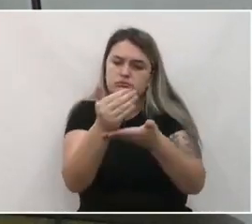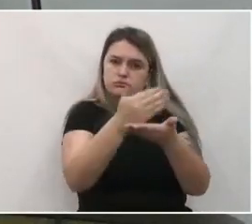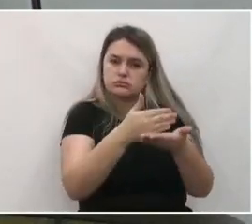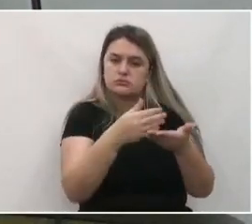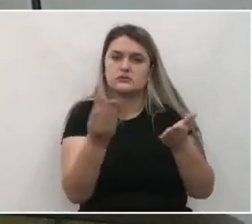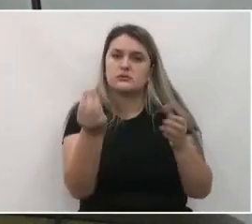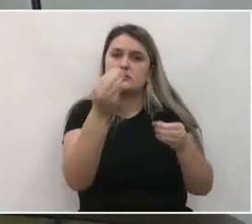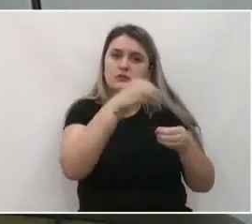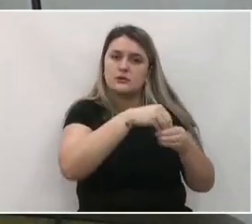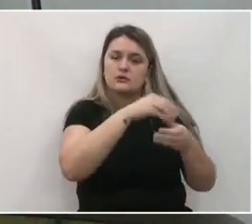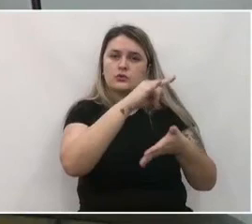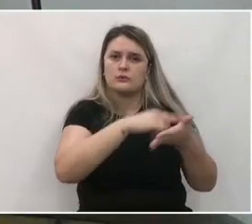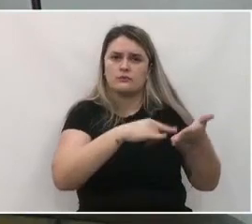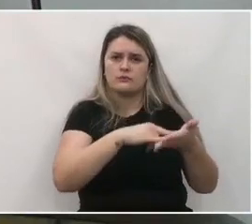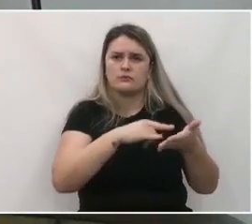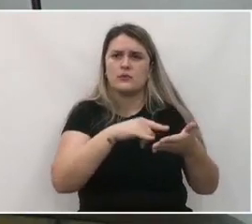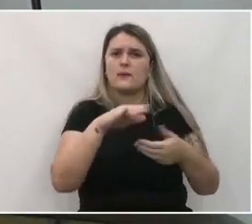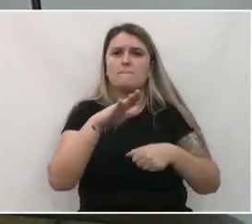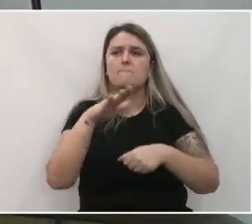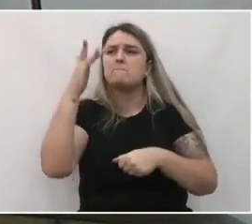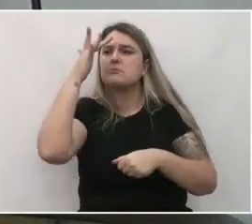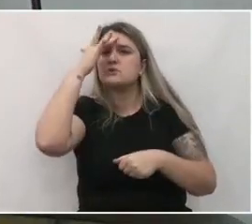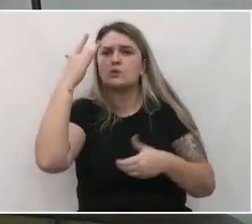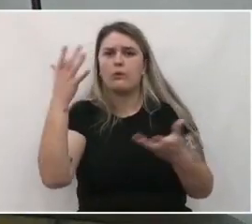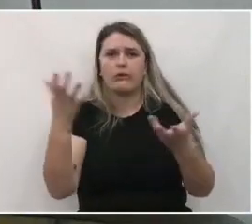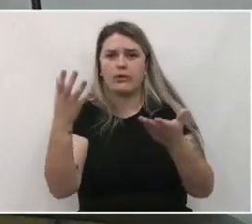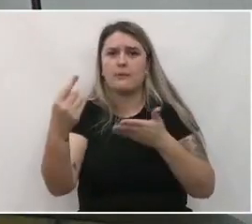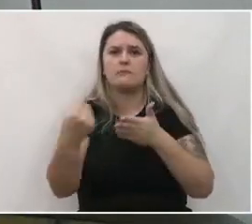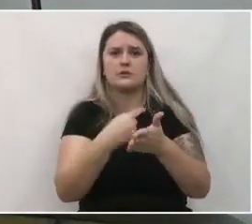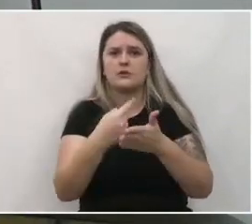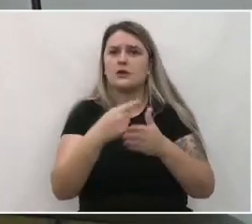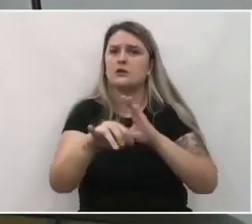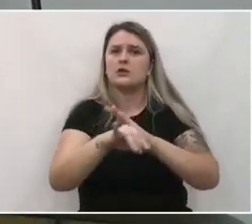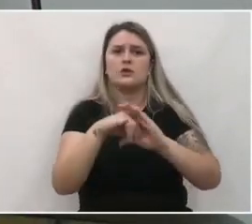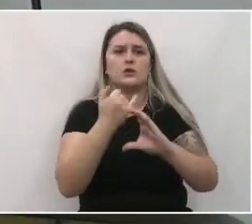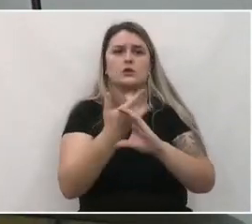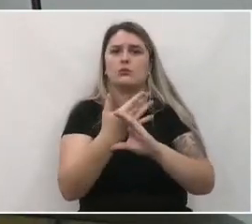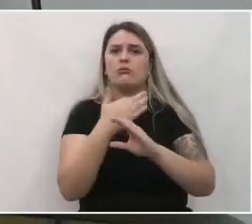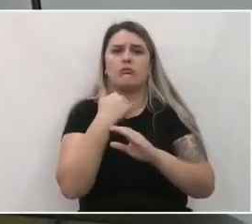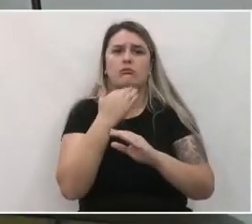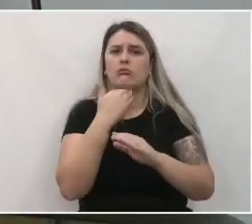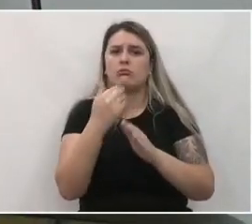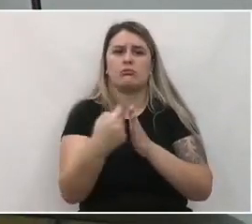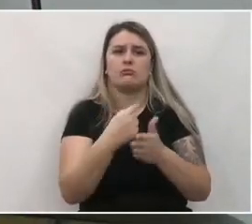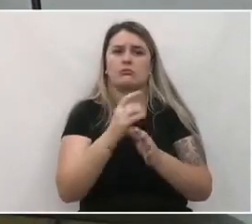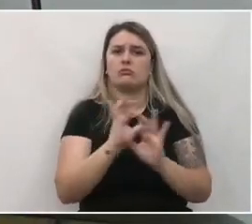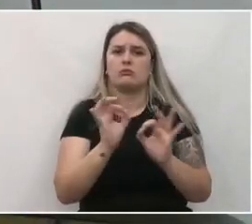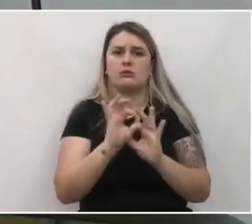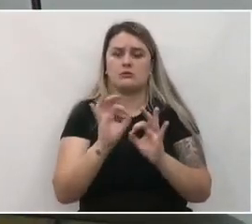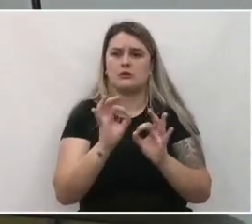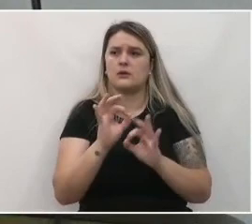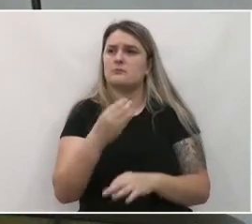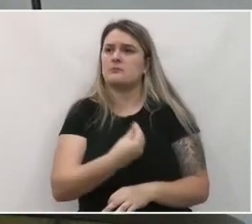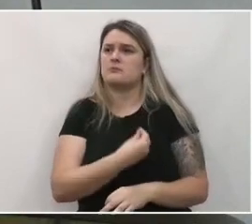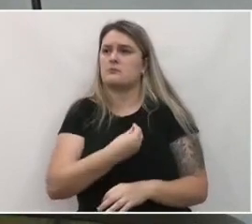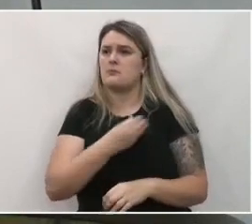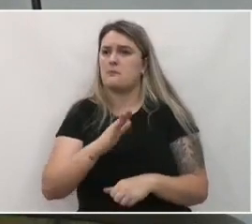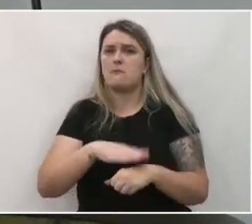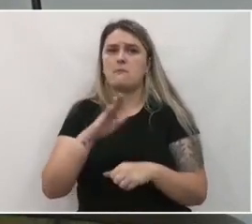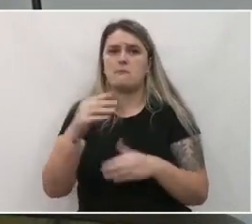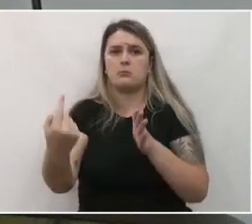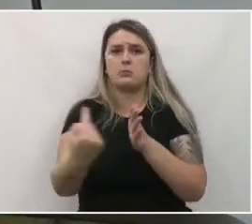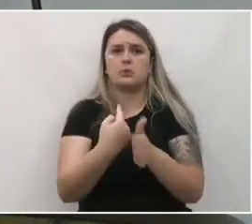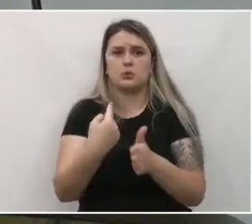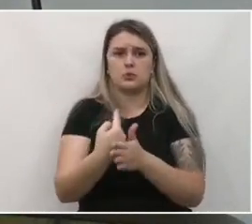Eu não sei se alguém tem mais algum questionamento, pelo menos no YouTube ninguém falou mais nada. Não sei se presencialmente alguém de